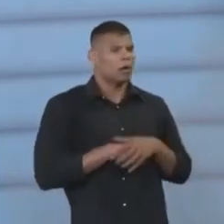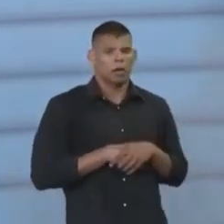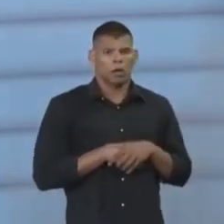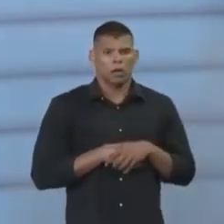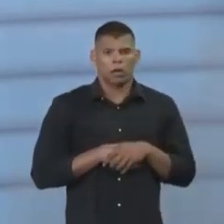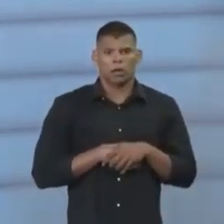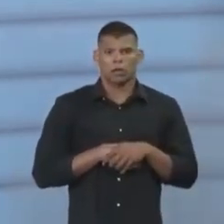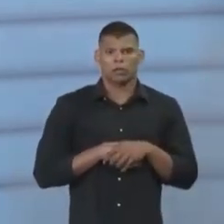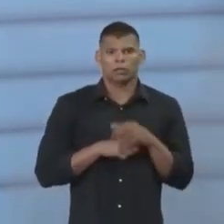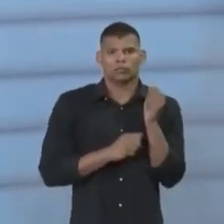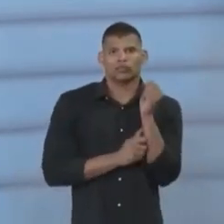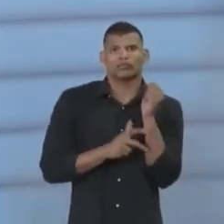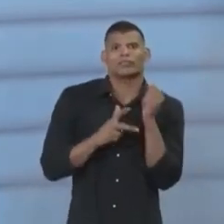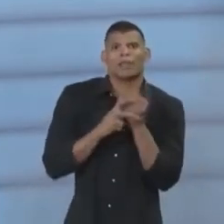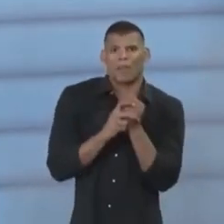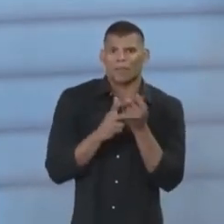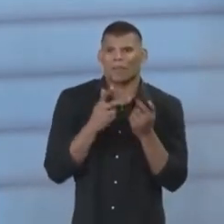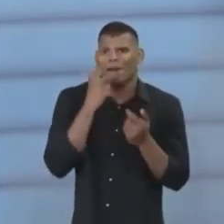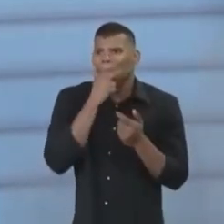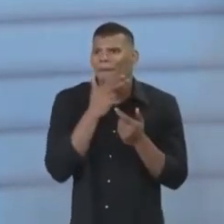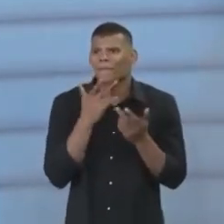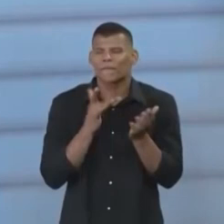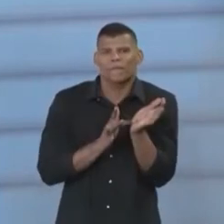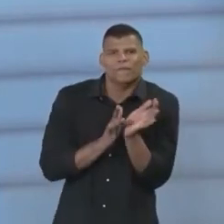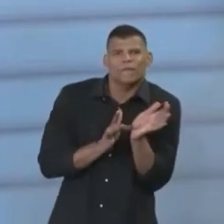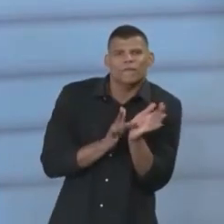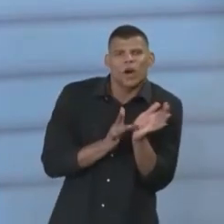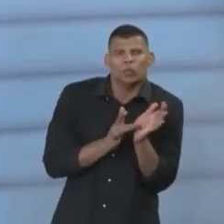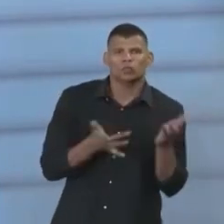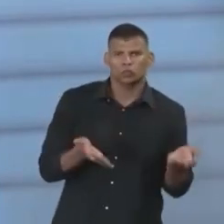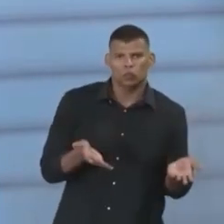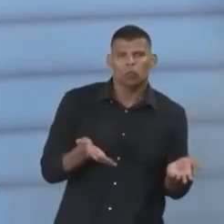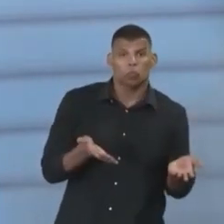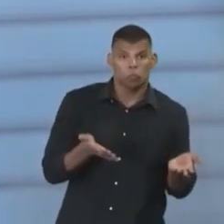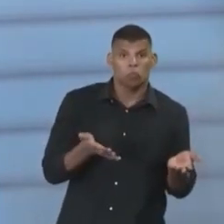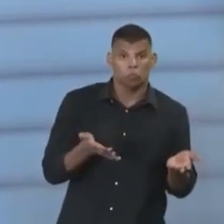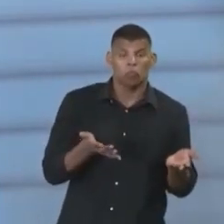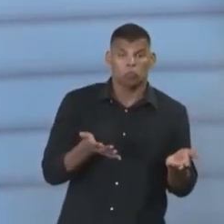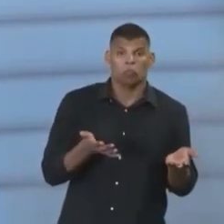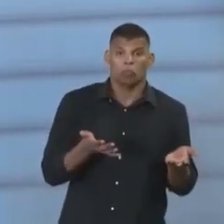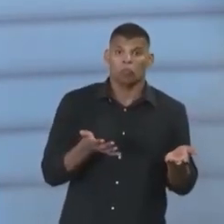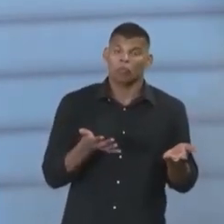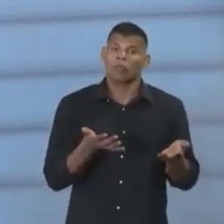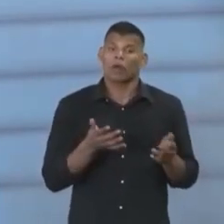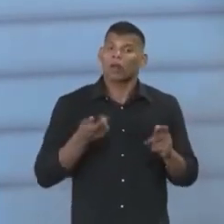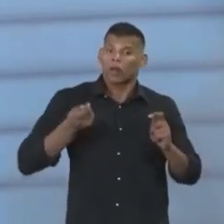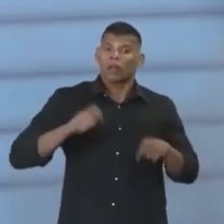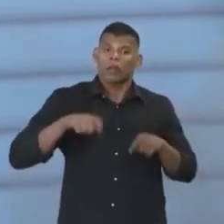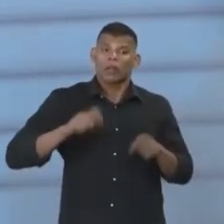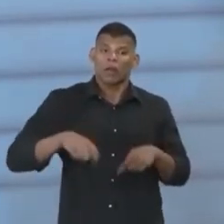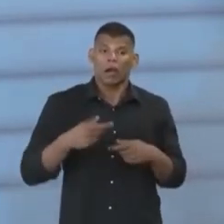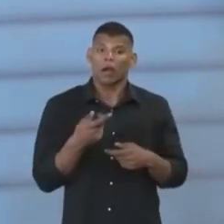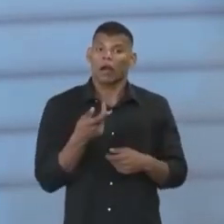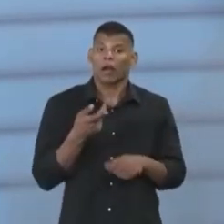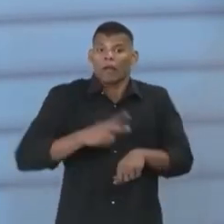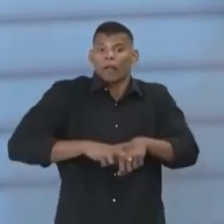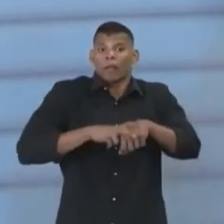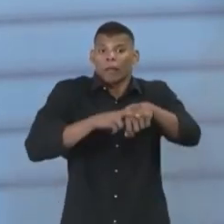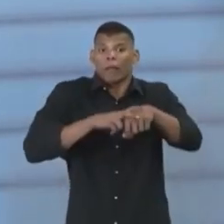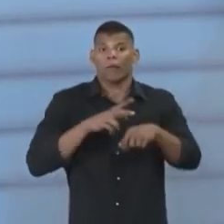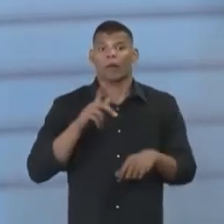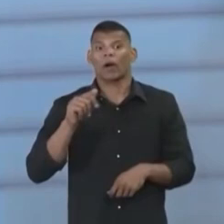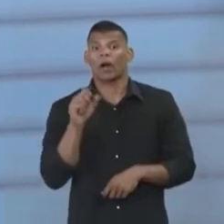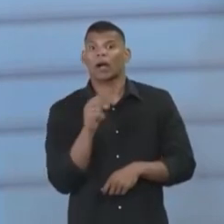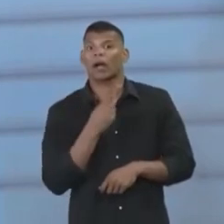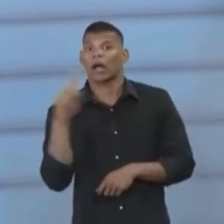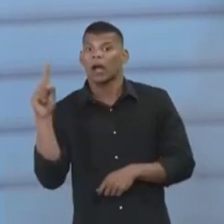sustentabilidade, política de sustentabilidade e se manter refém de gás,